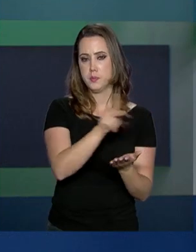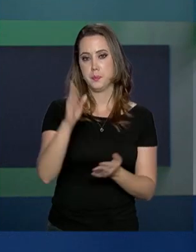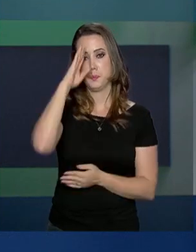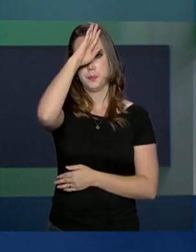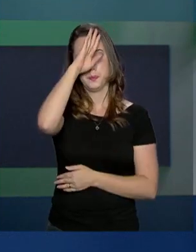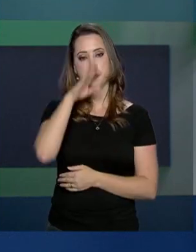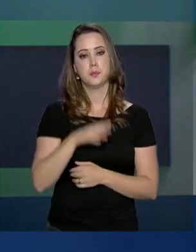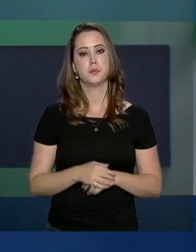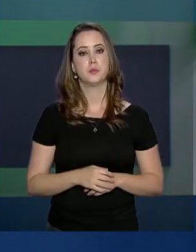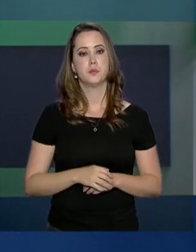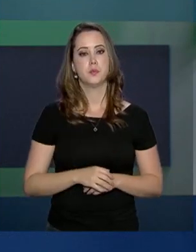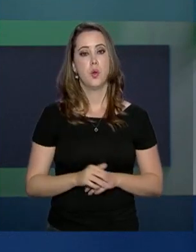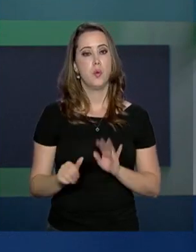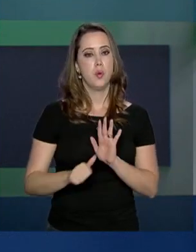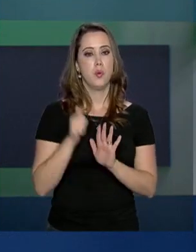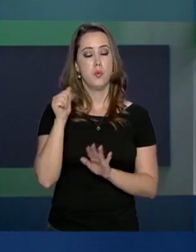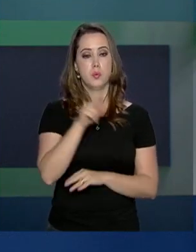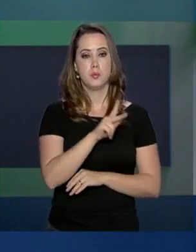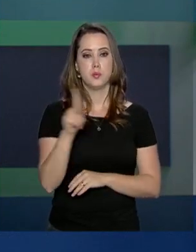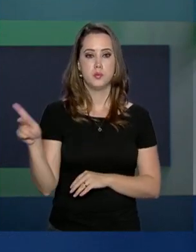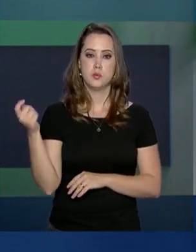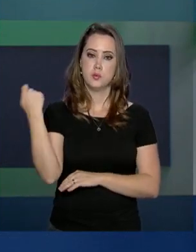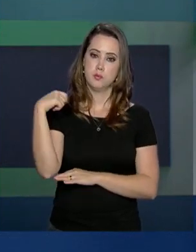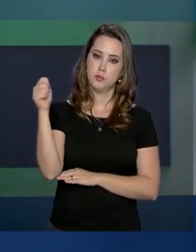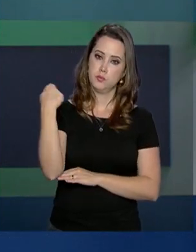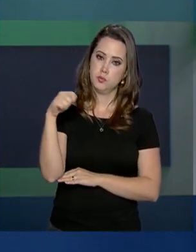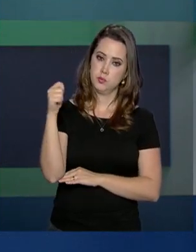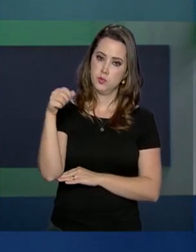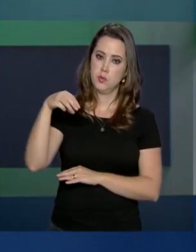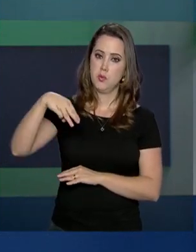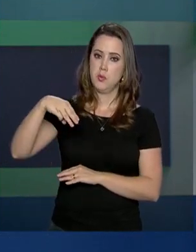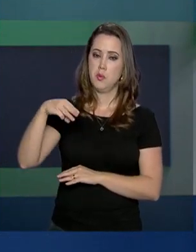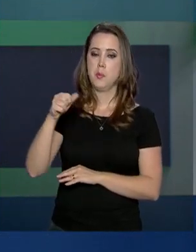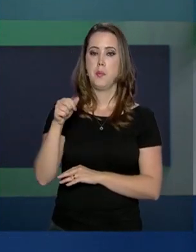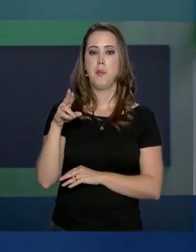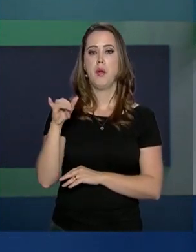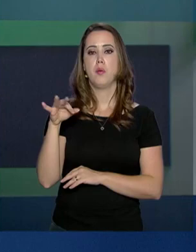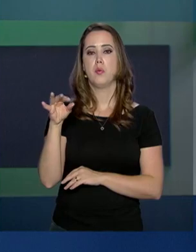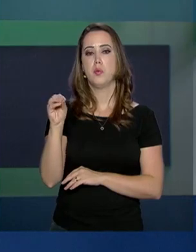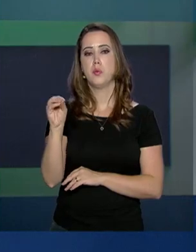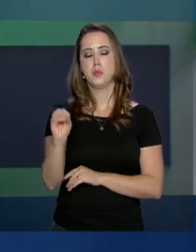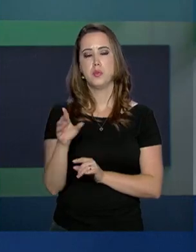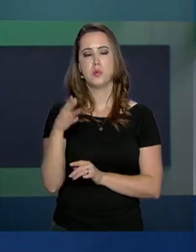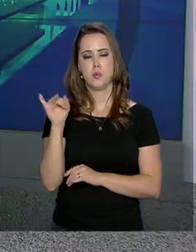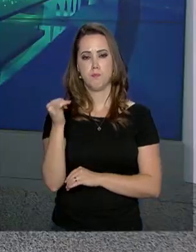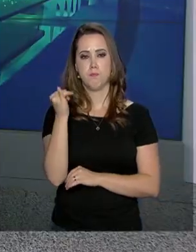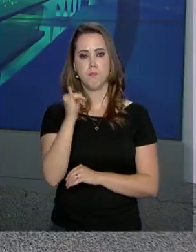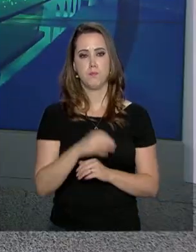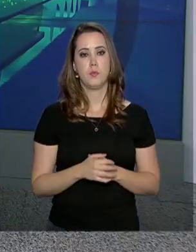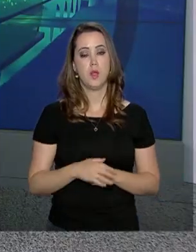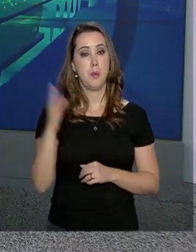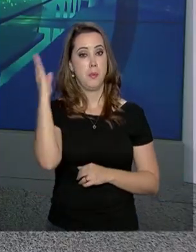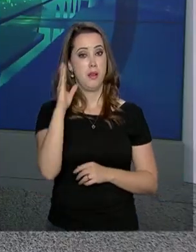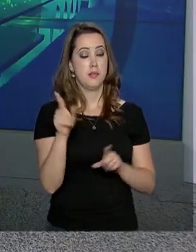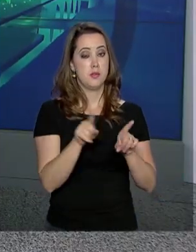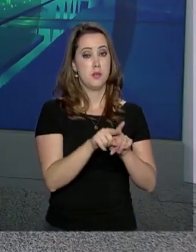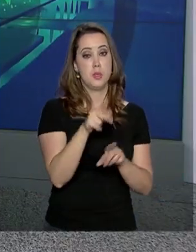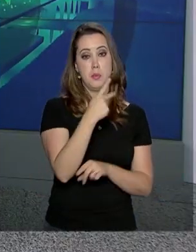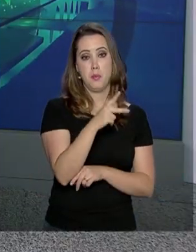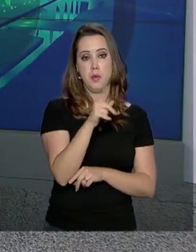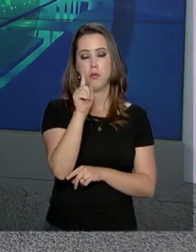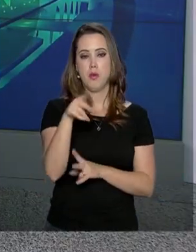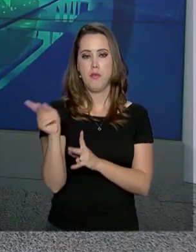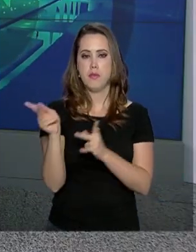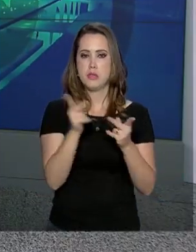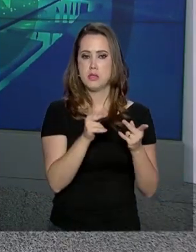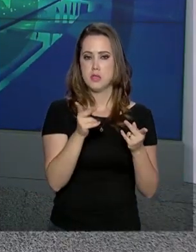na presidência da República. O primeiro foi o presidente da Argentina, Maurício Macri, em janeiro. Brasil e Paraguai são